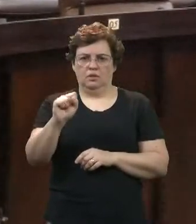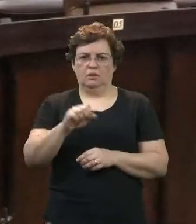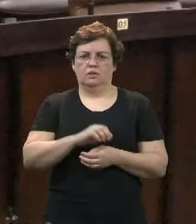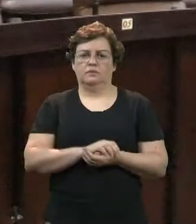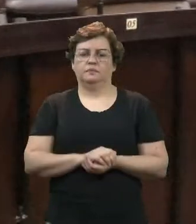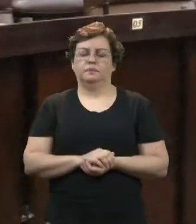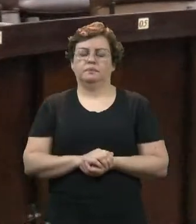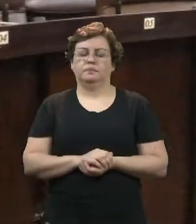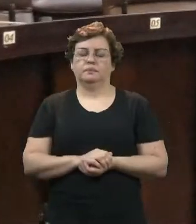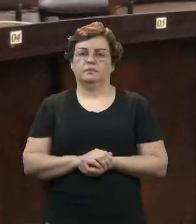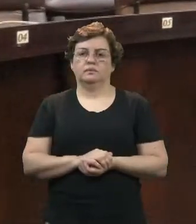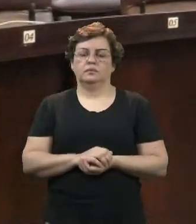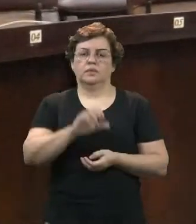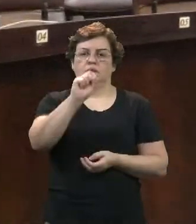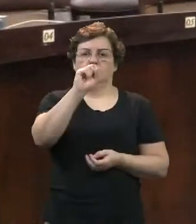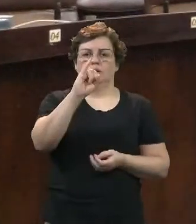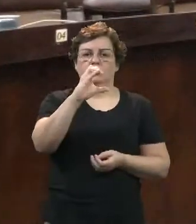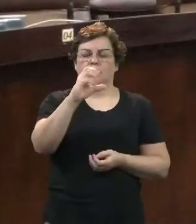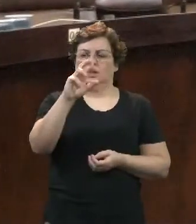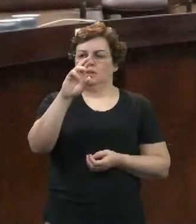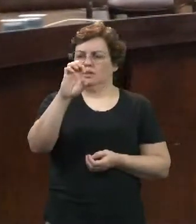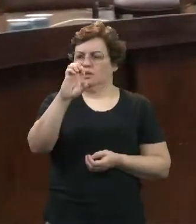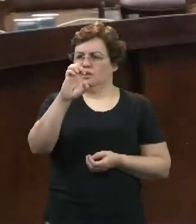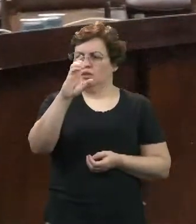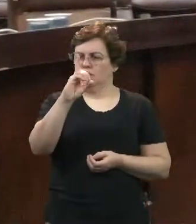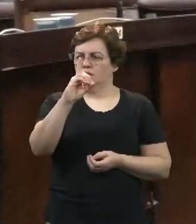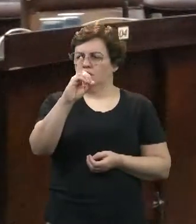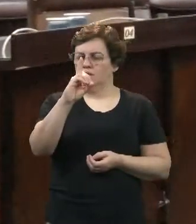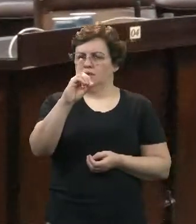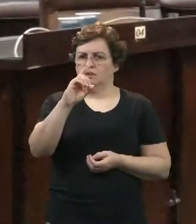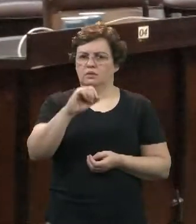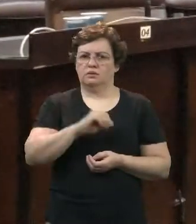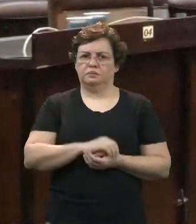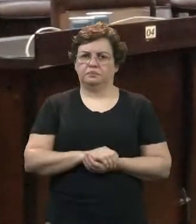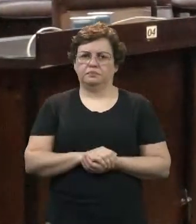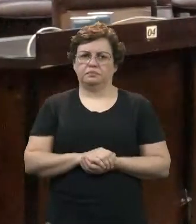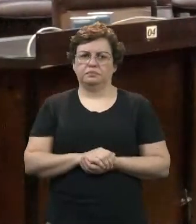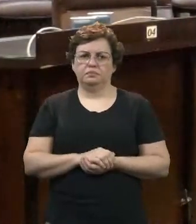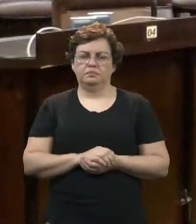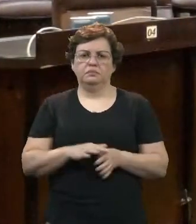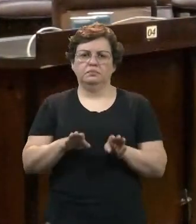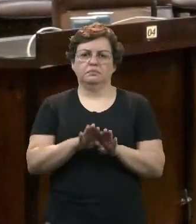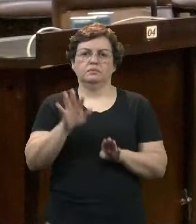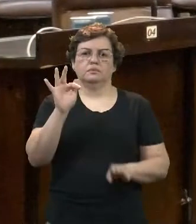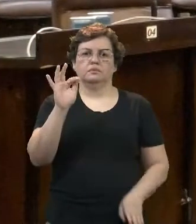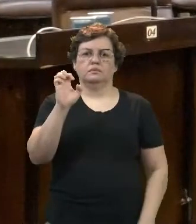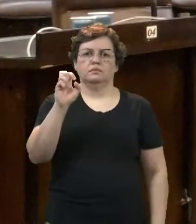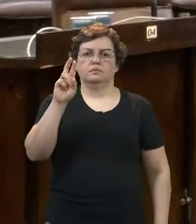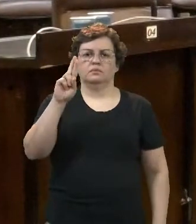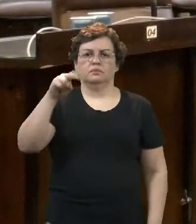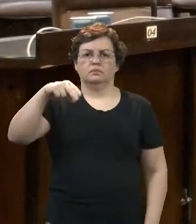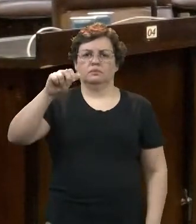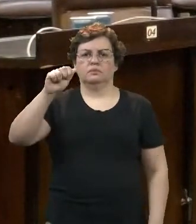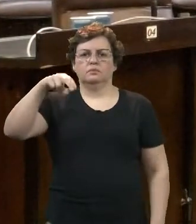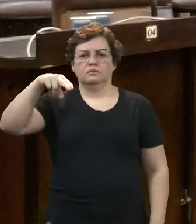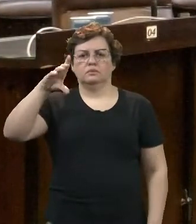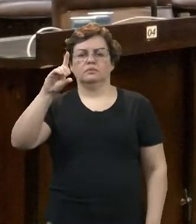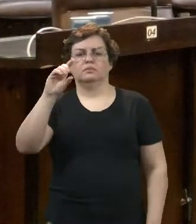do Cicred. Sr. Antônio Tenório, diretor. E Sr.